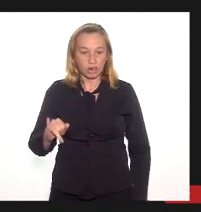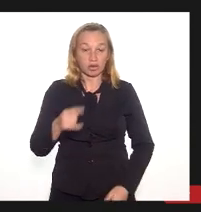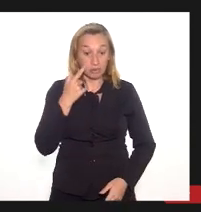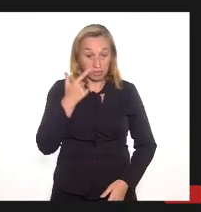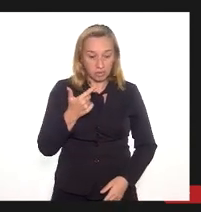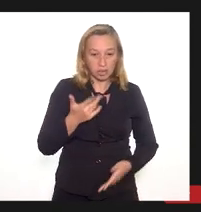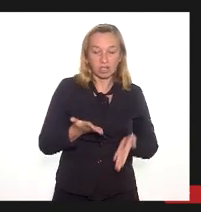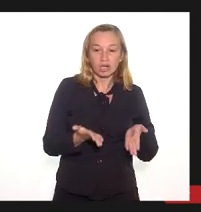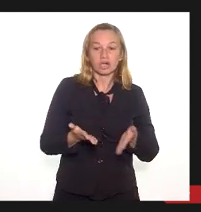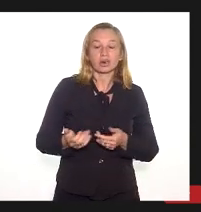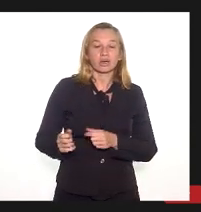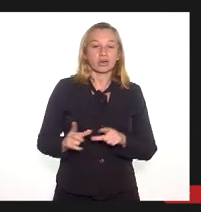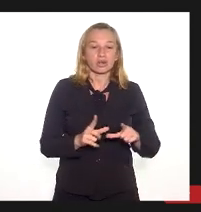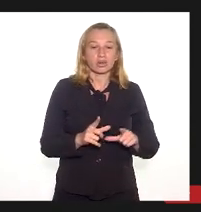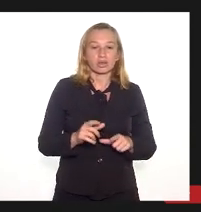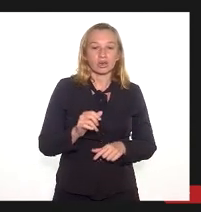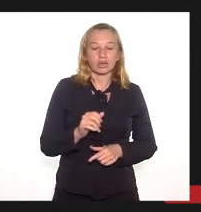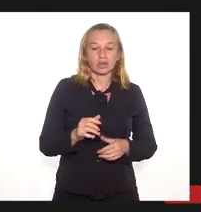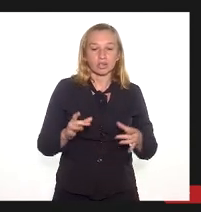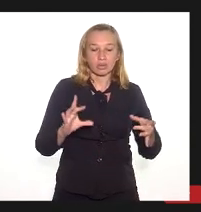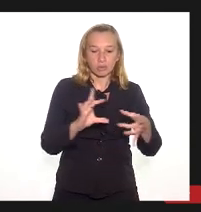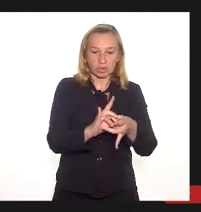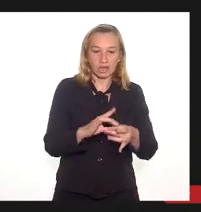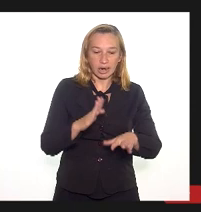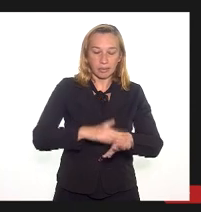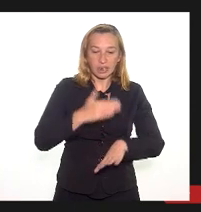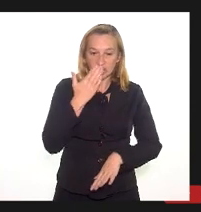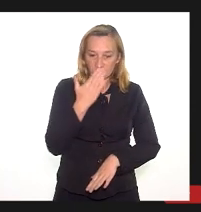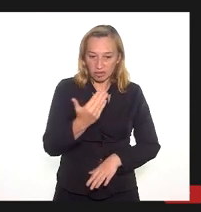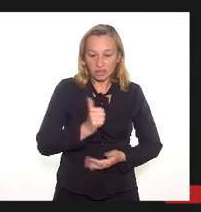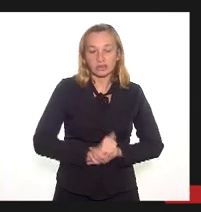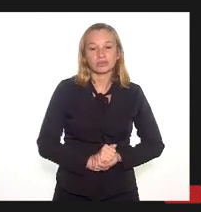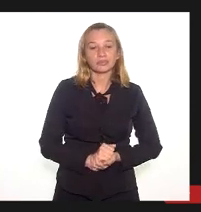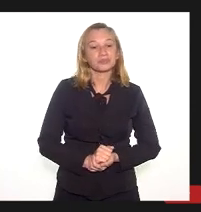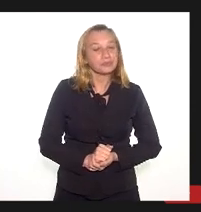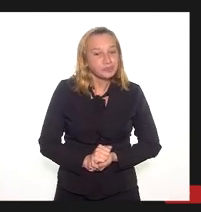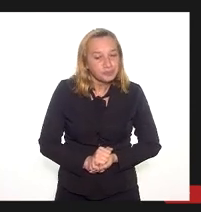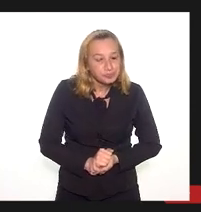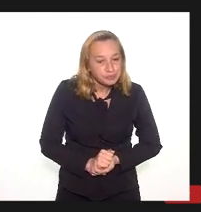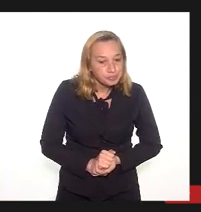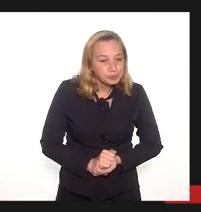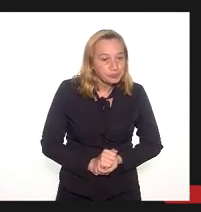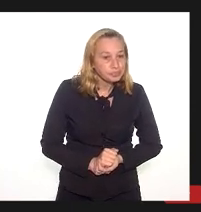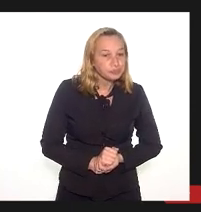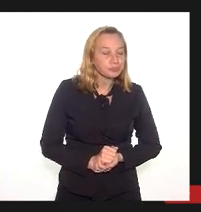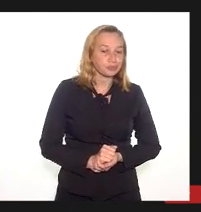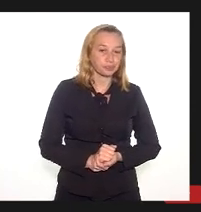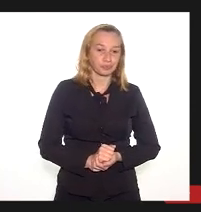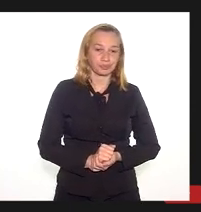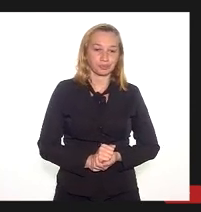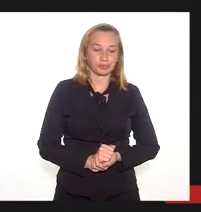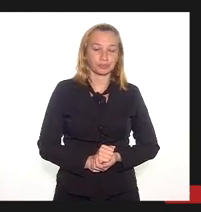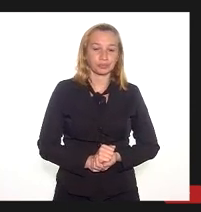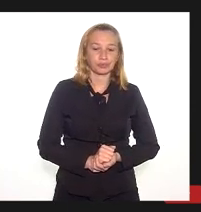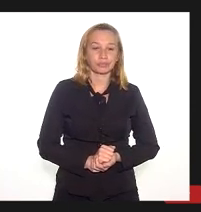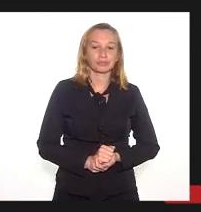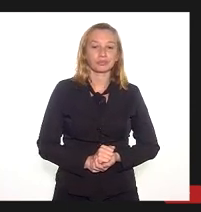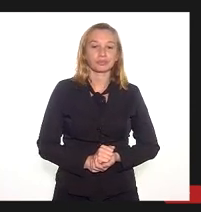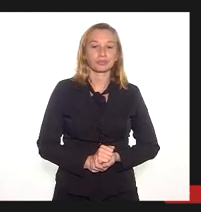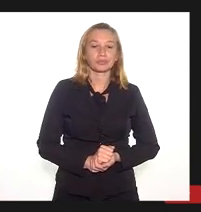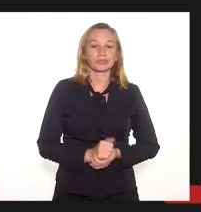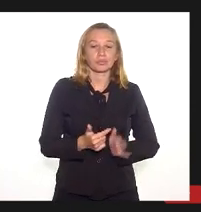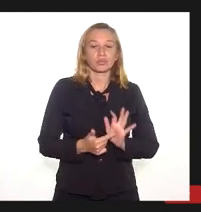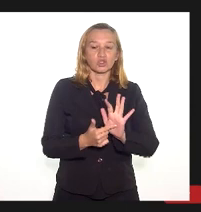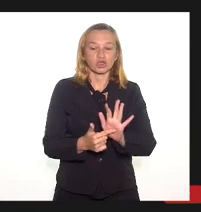O Sarapuí se conecta ao Rio Iguaçu um pouco mais à frente, né? Ele teve seu curso modificado de forma artificial no